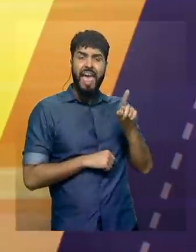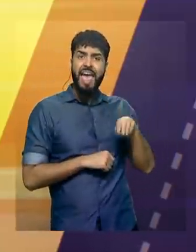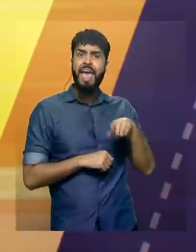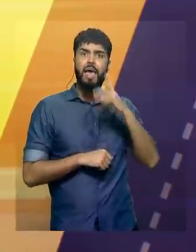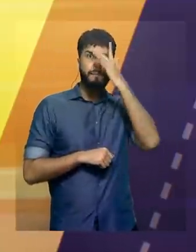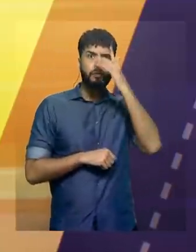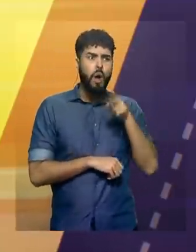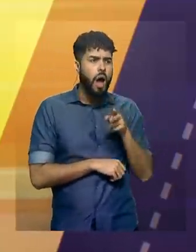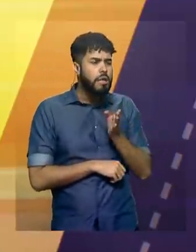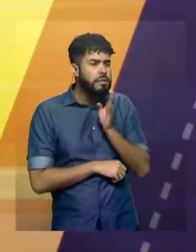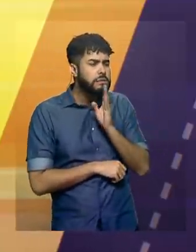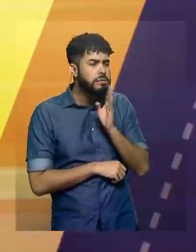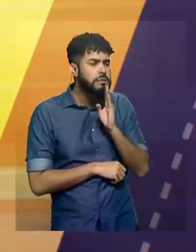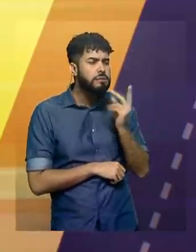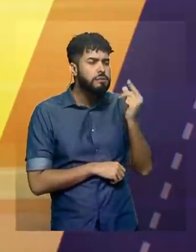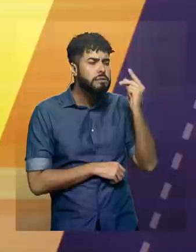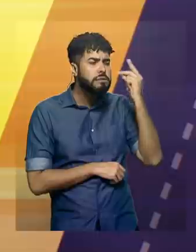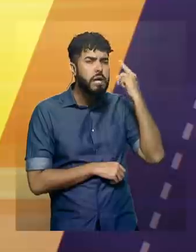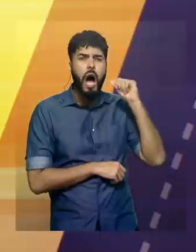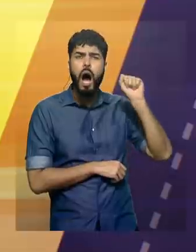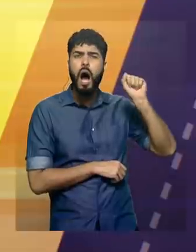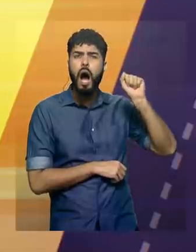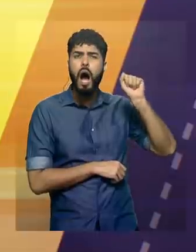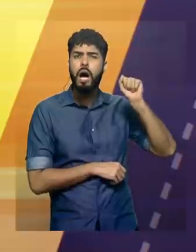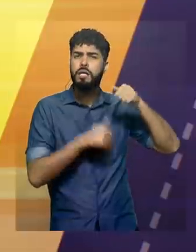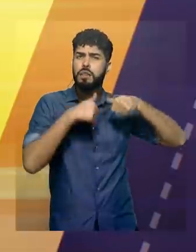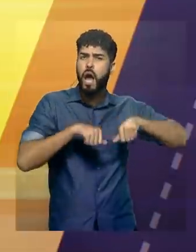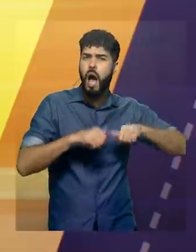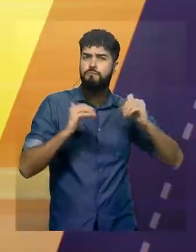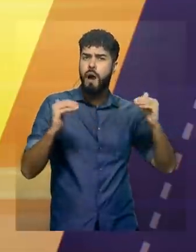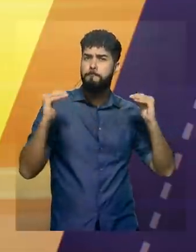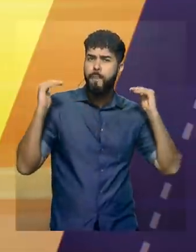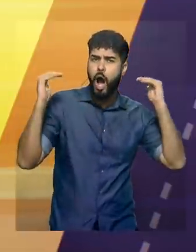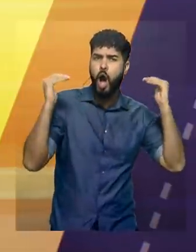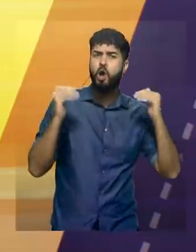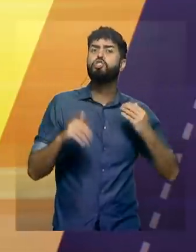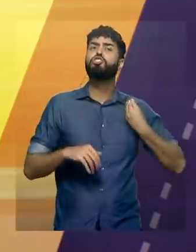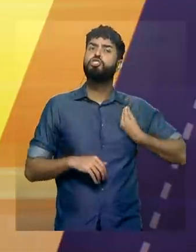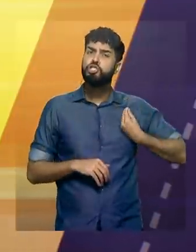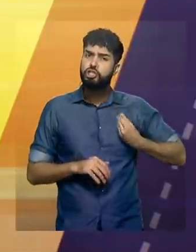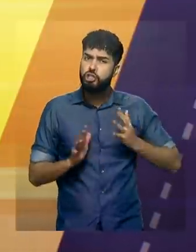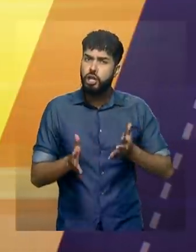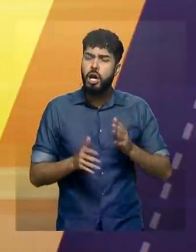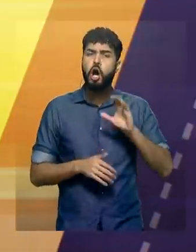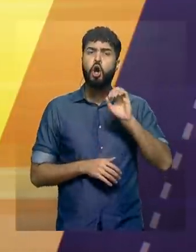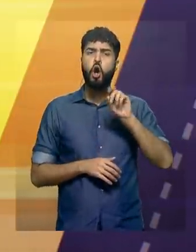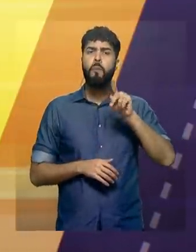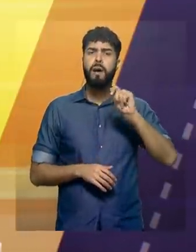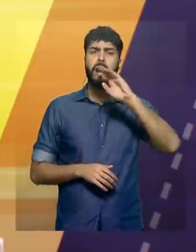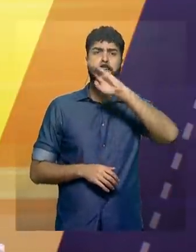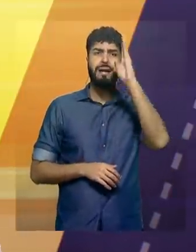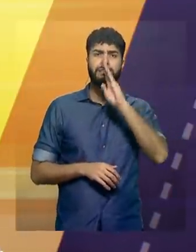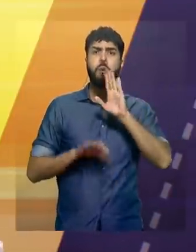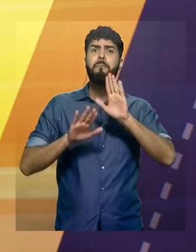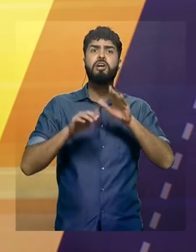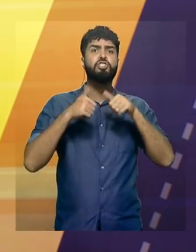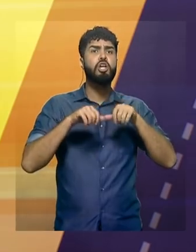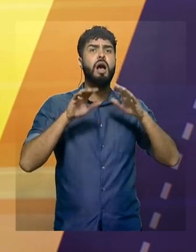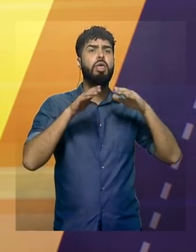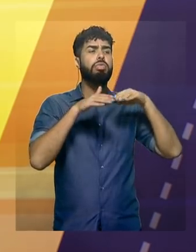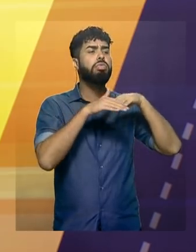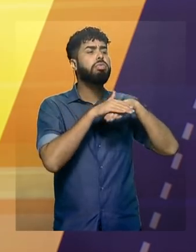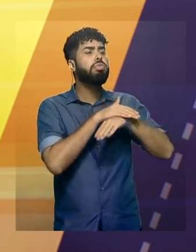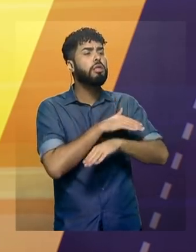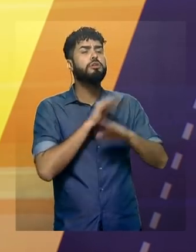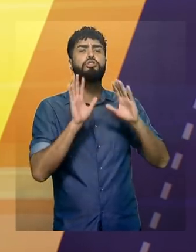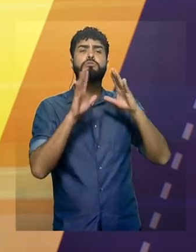já figuraram na elite do futebol, que já figuraram na Copa do Brasil e muitas vezes acabam ficando esquecidas. Porque o Brasil